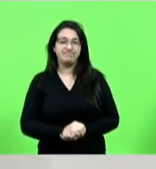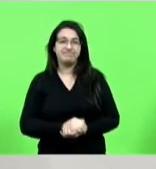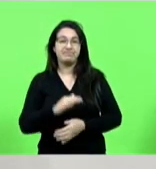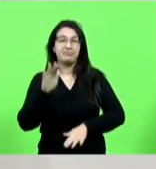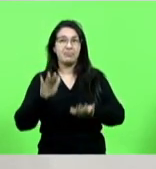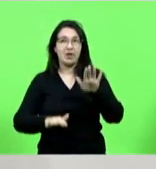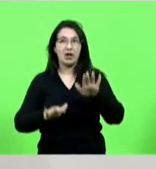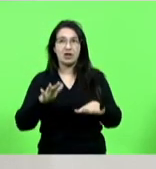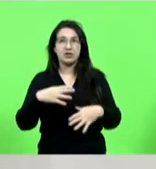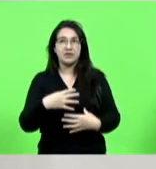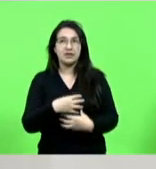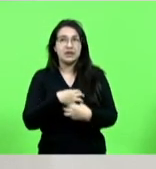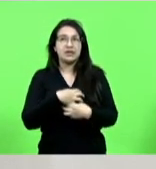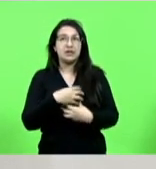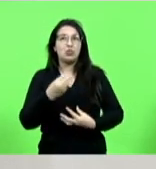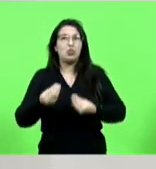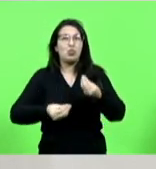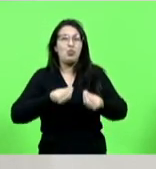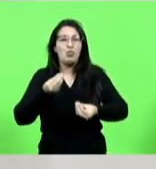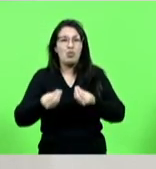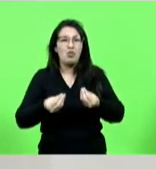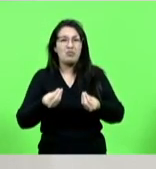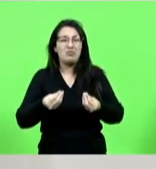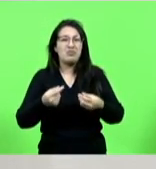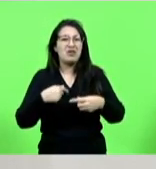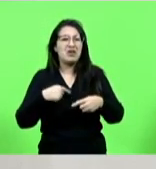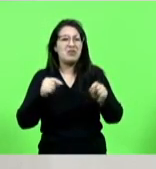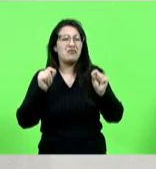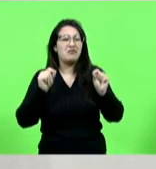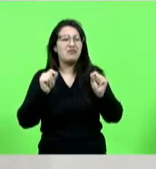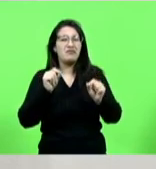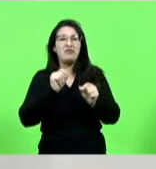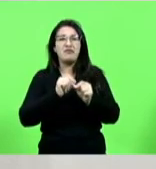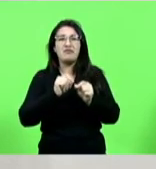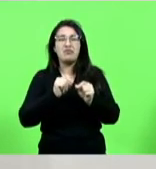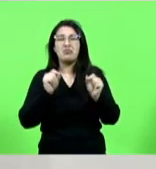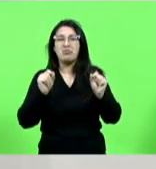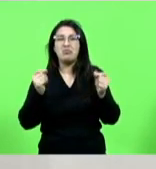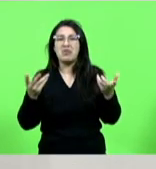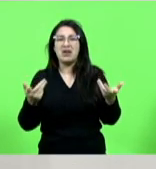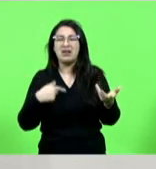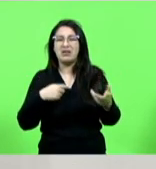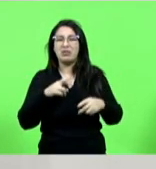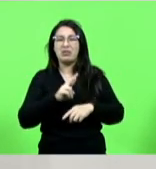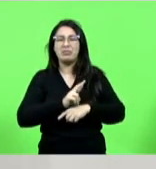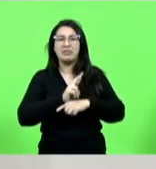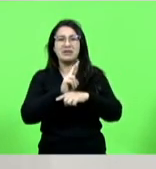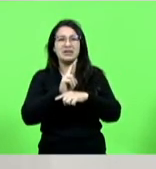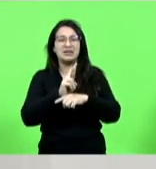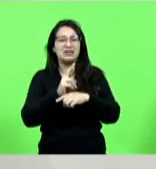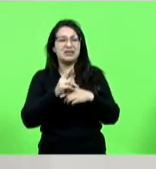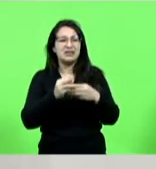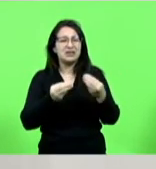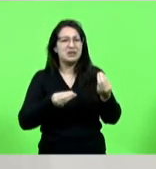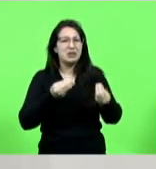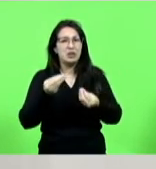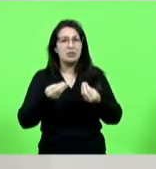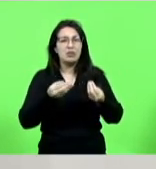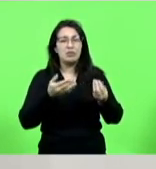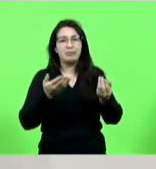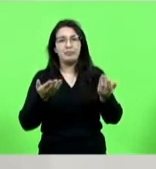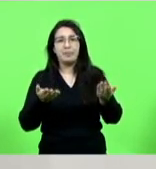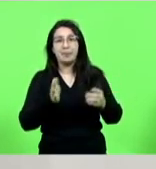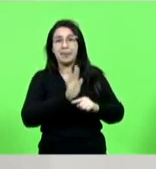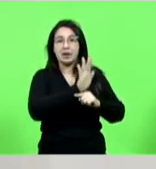presidente assim, impotente, do que eu posso fazer como representante porque conscientizar as crianças a médio e longo